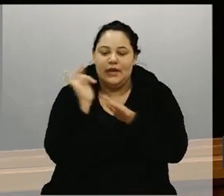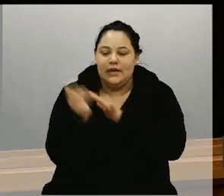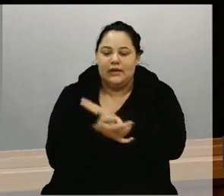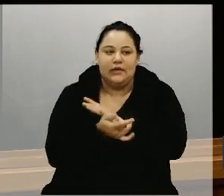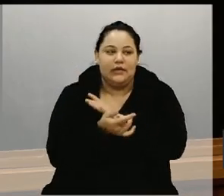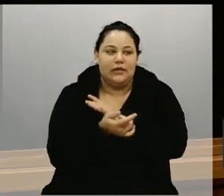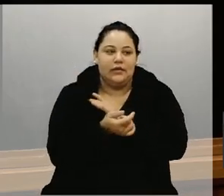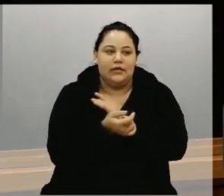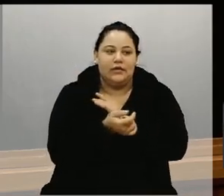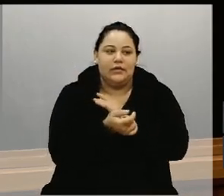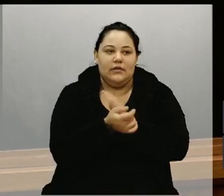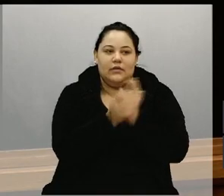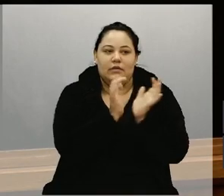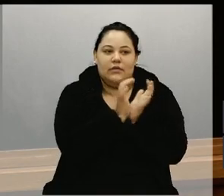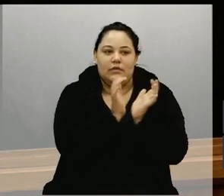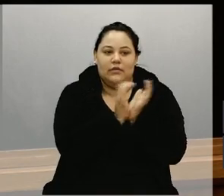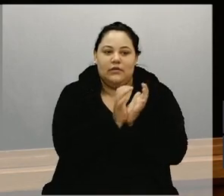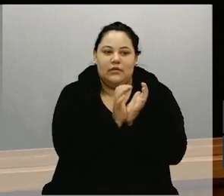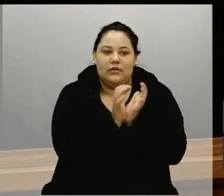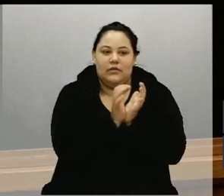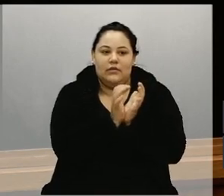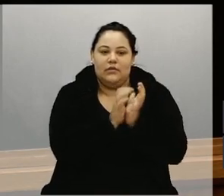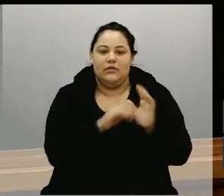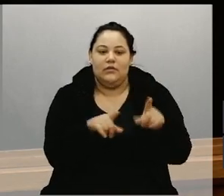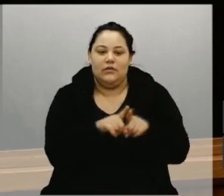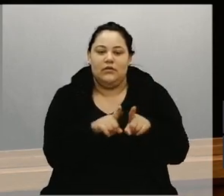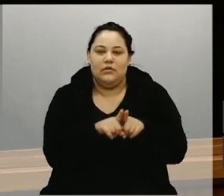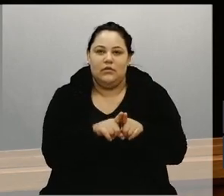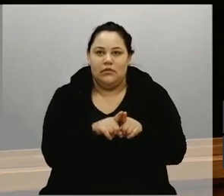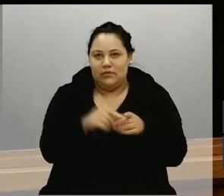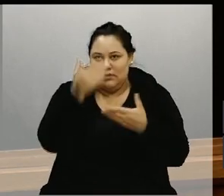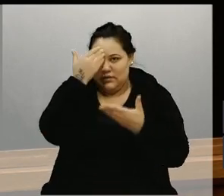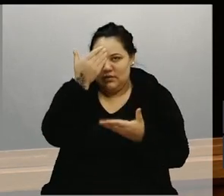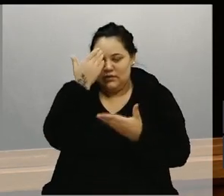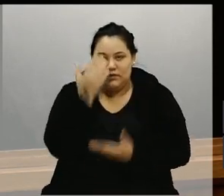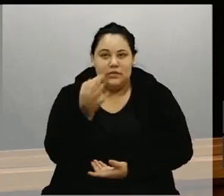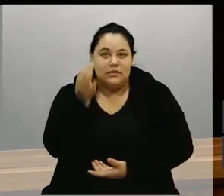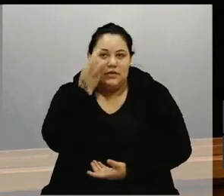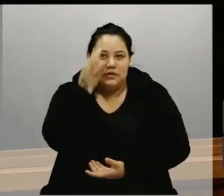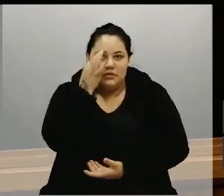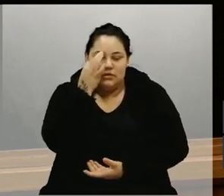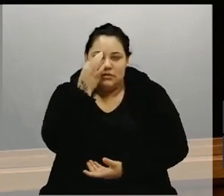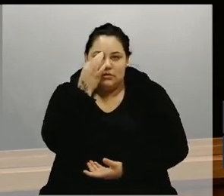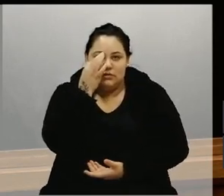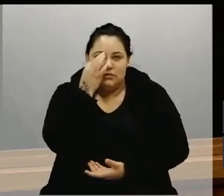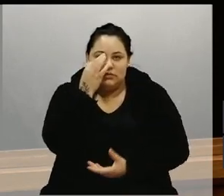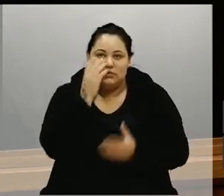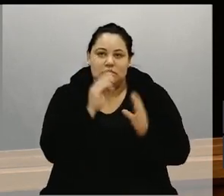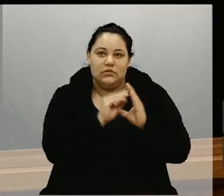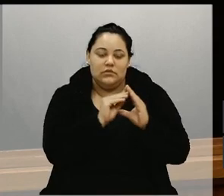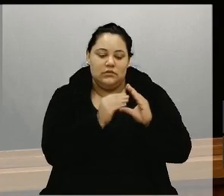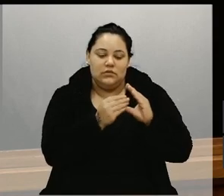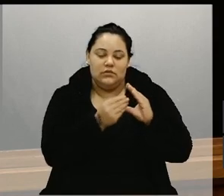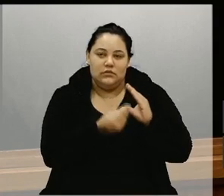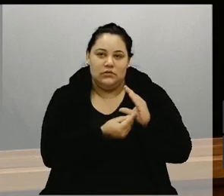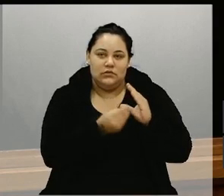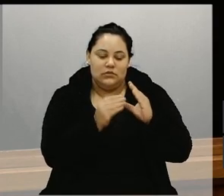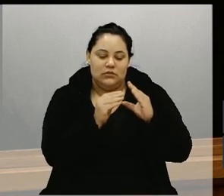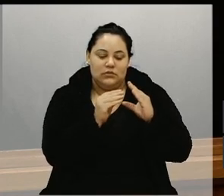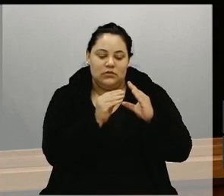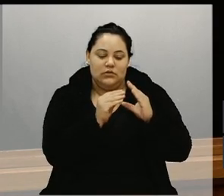Nós queremos também agradecer a presença do Samai aqui, explicar essa situação